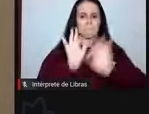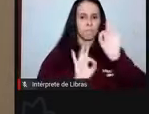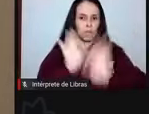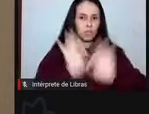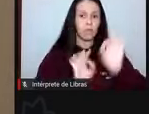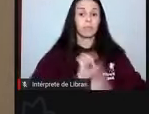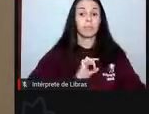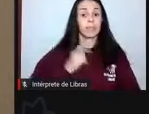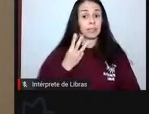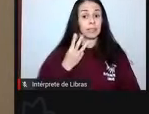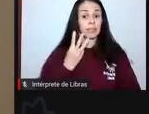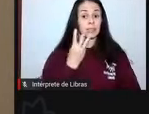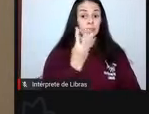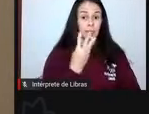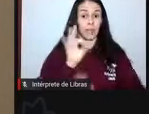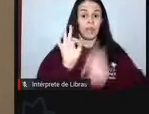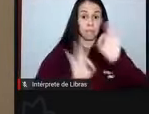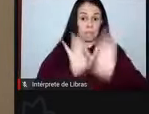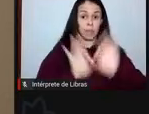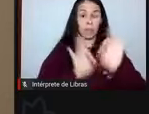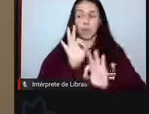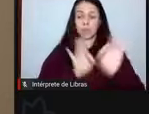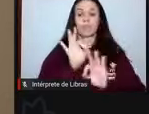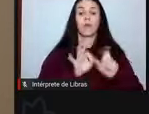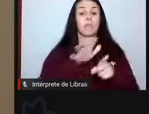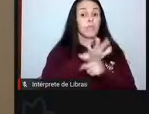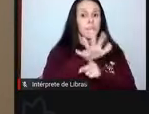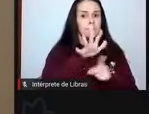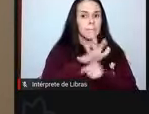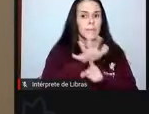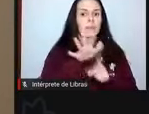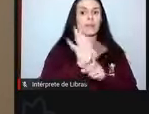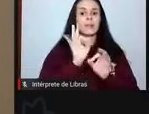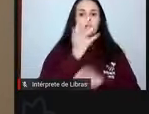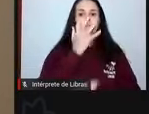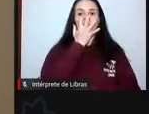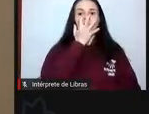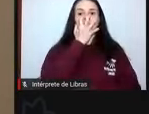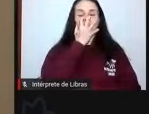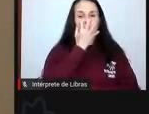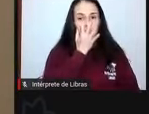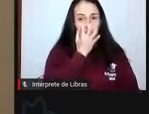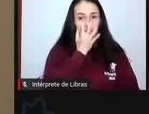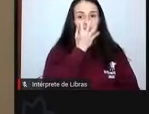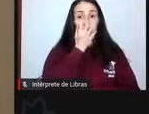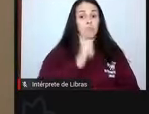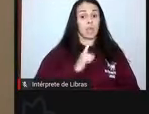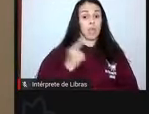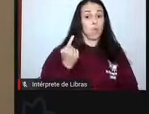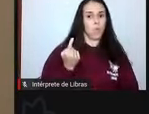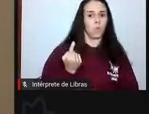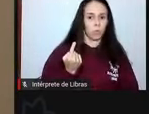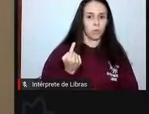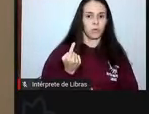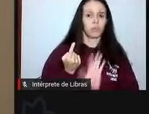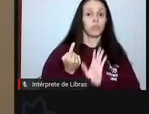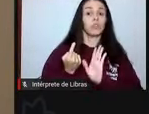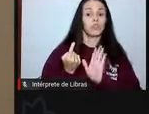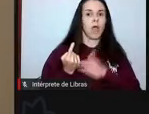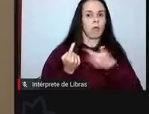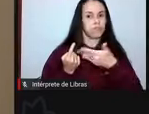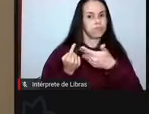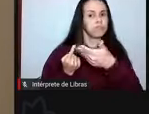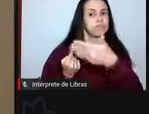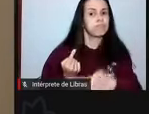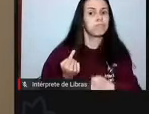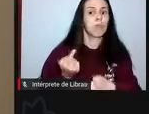projetos de respiradores desenvolvidos na universidade, estão à disposição, pelo menos um deles está em uma fase bem adiantada